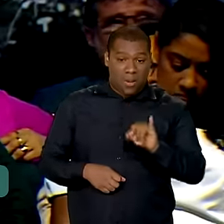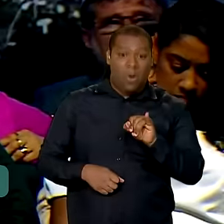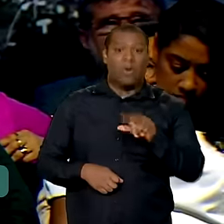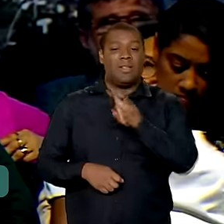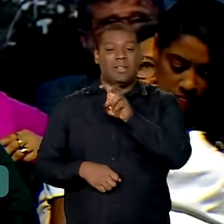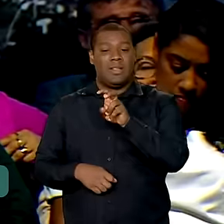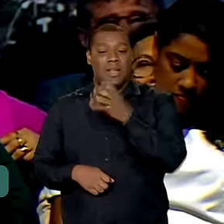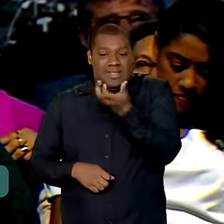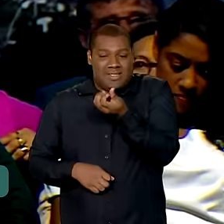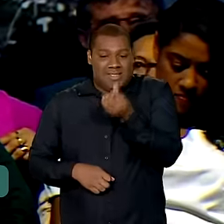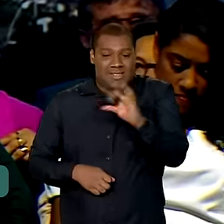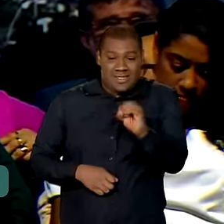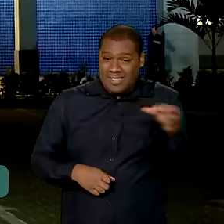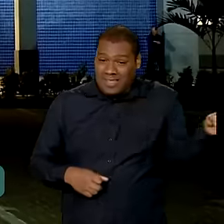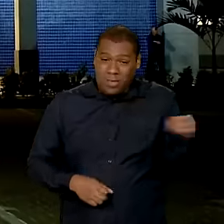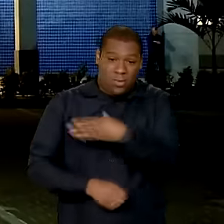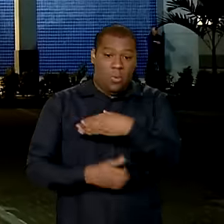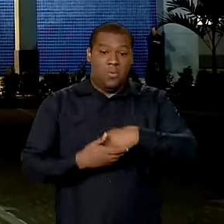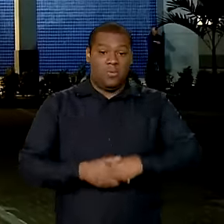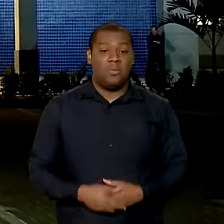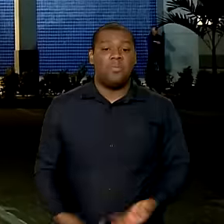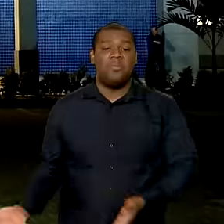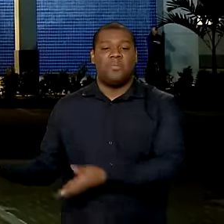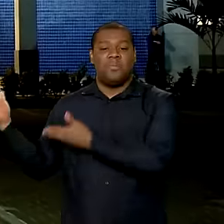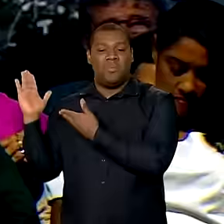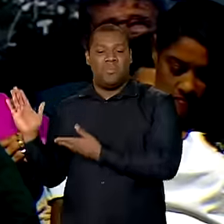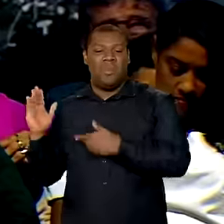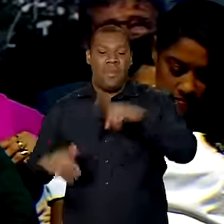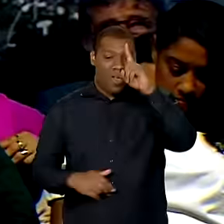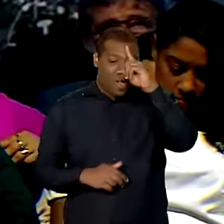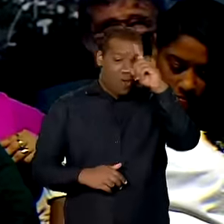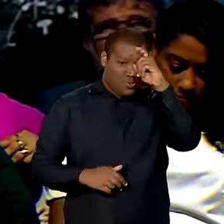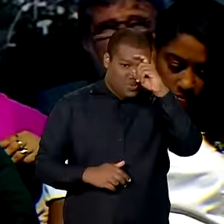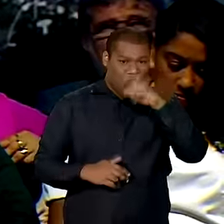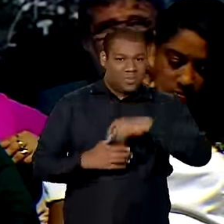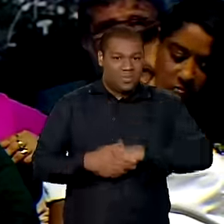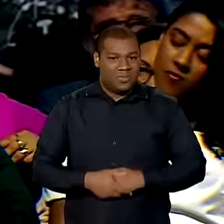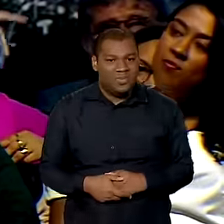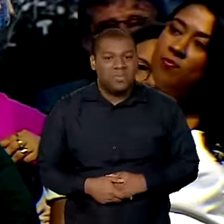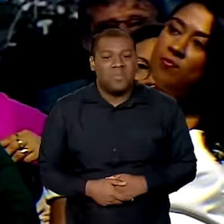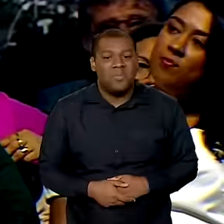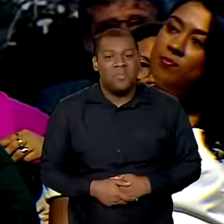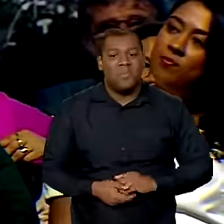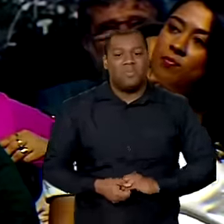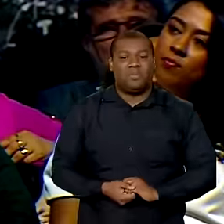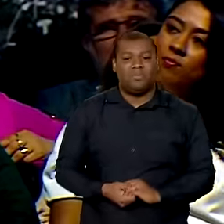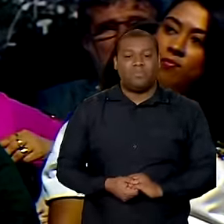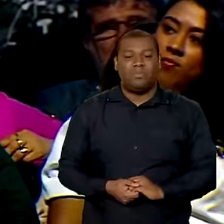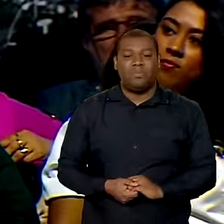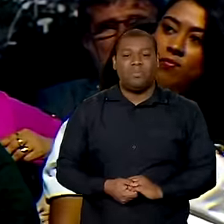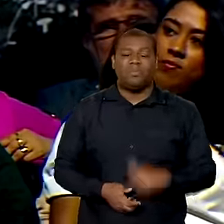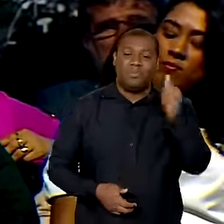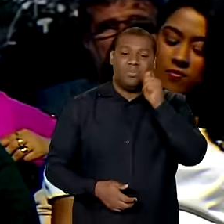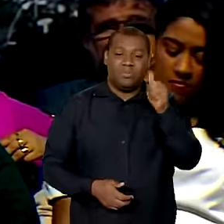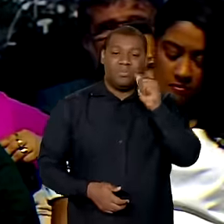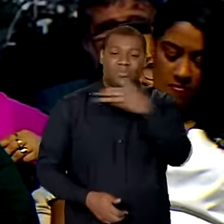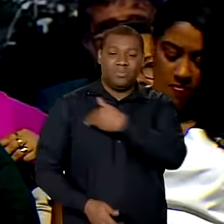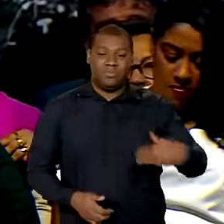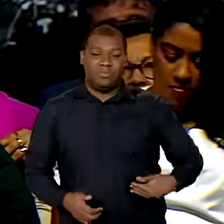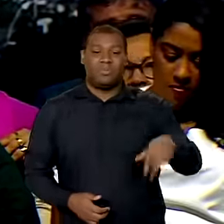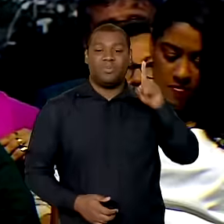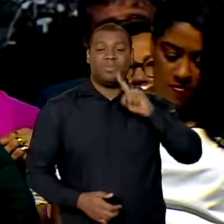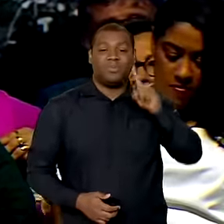Esse hospital, presidente, é um, é um. E eu dizia a ministra Anísia